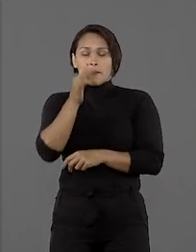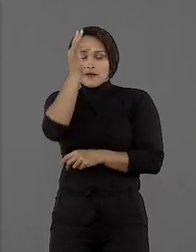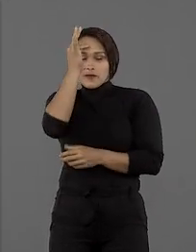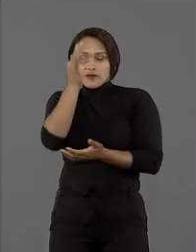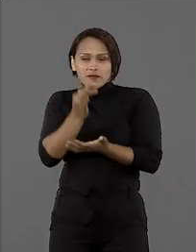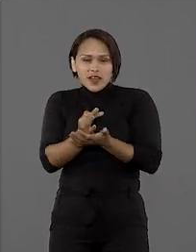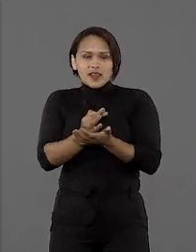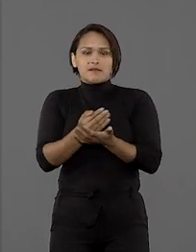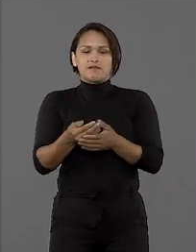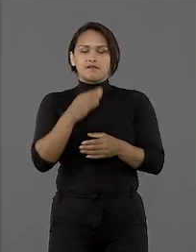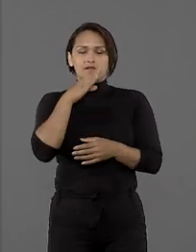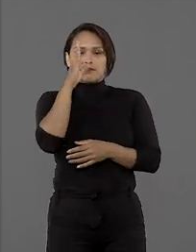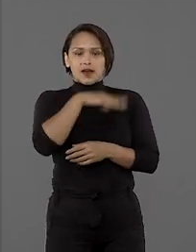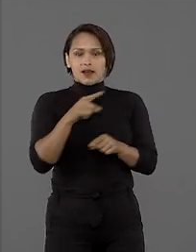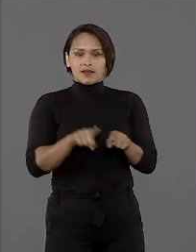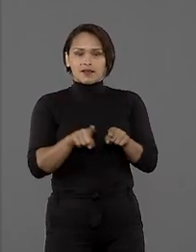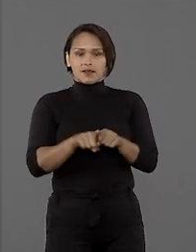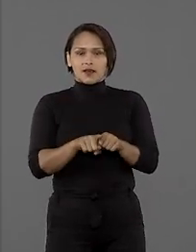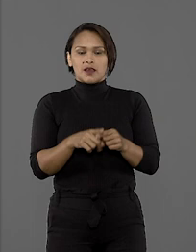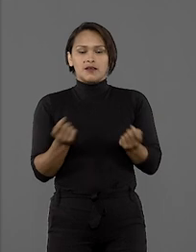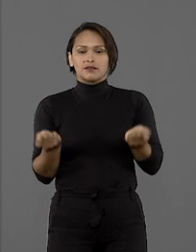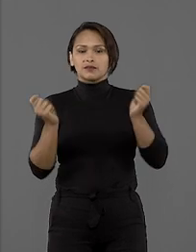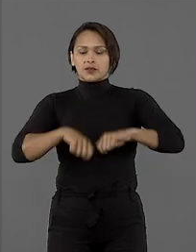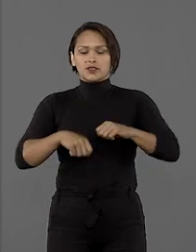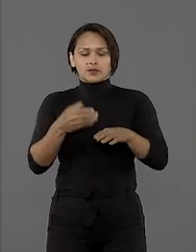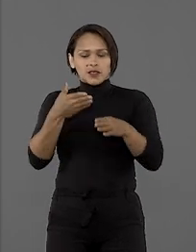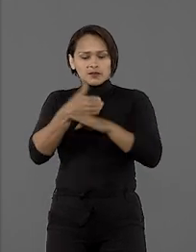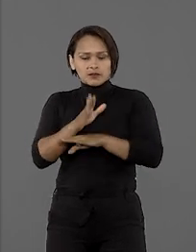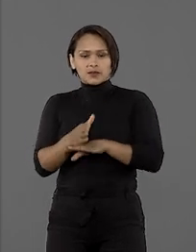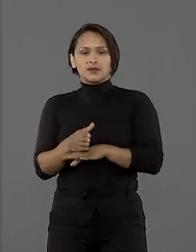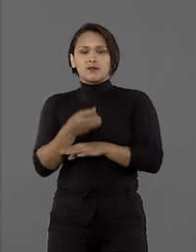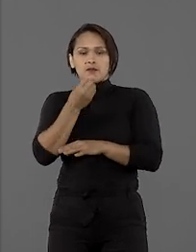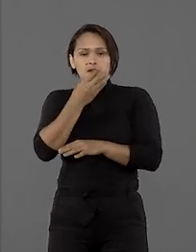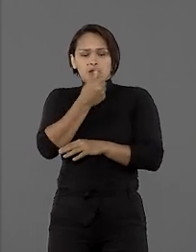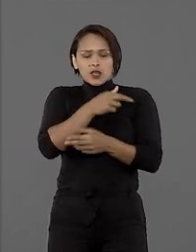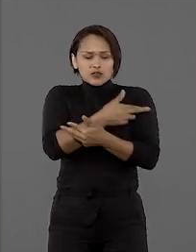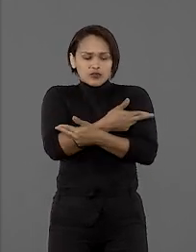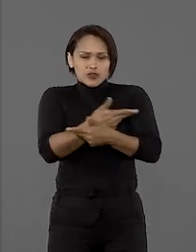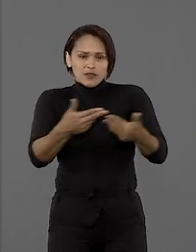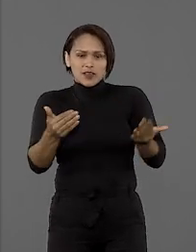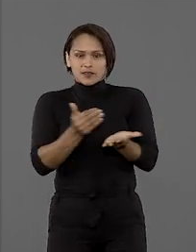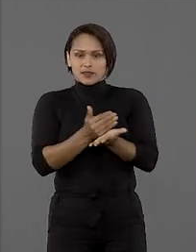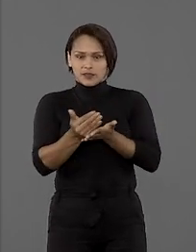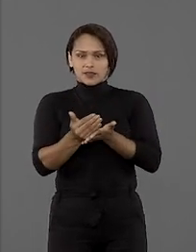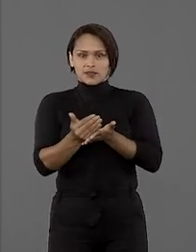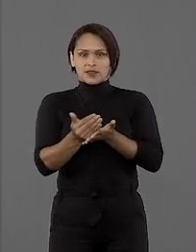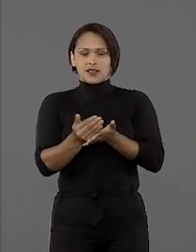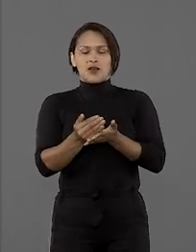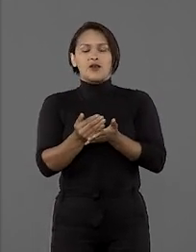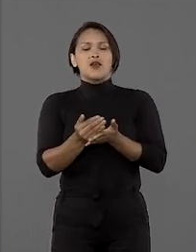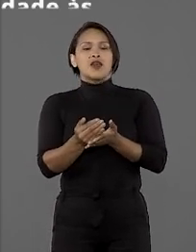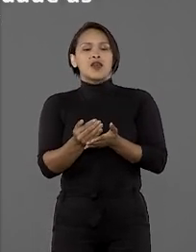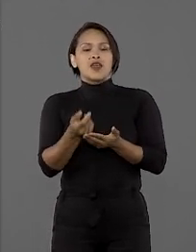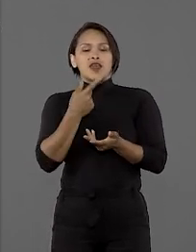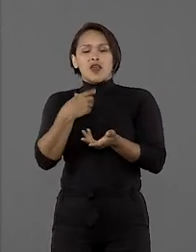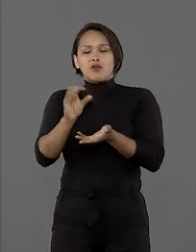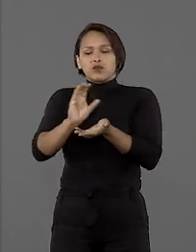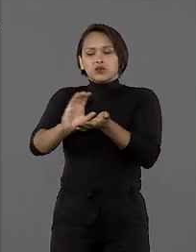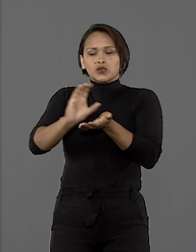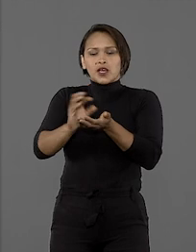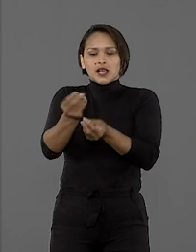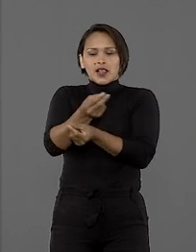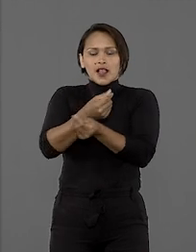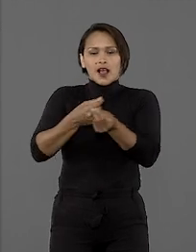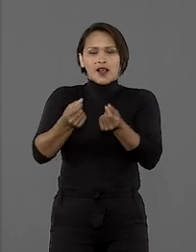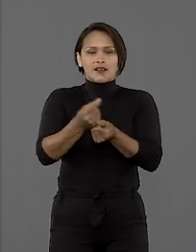de má-fé do segurado, possibilidade de concessão de benefício diverso da inicial, concessão do salário